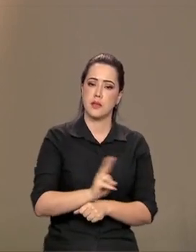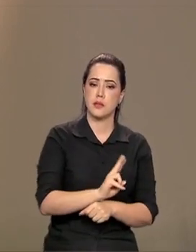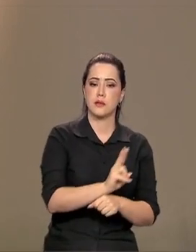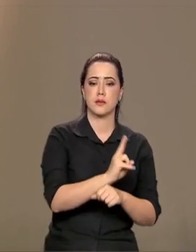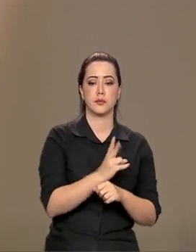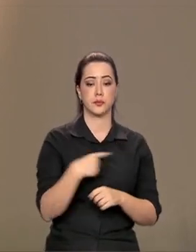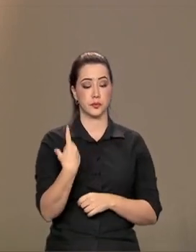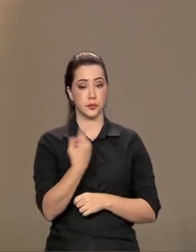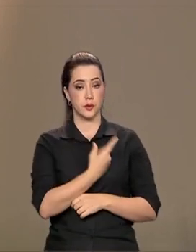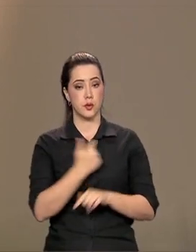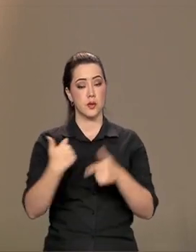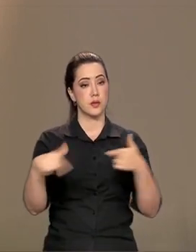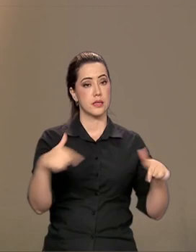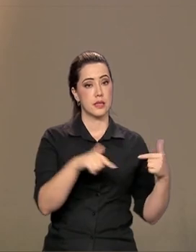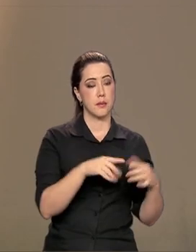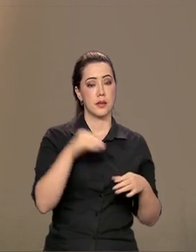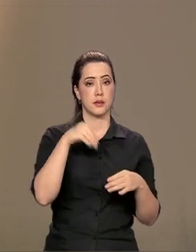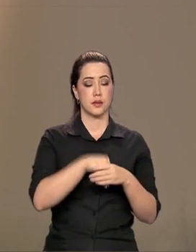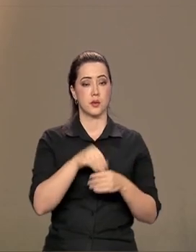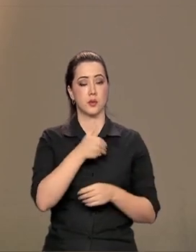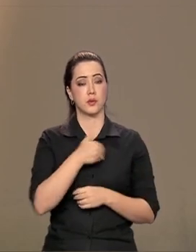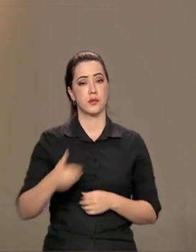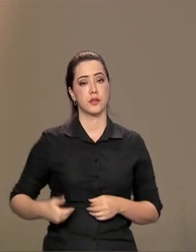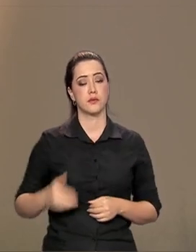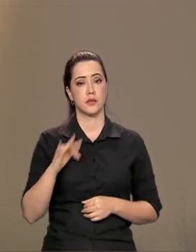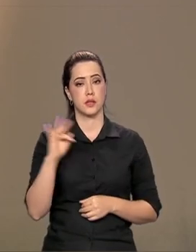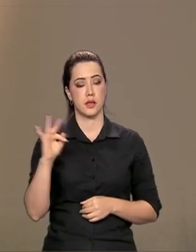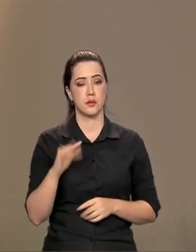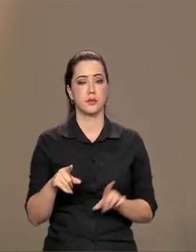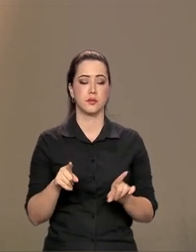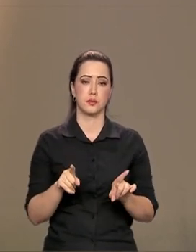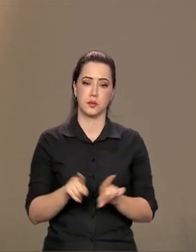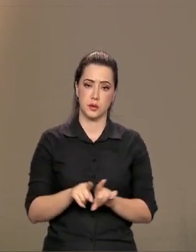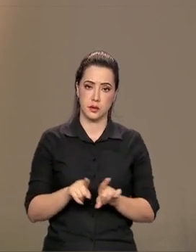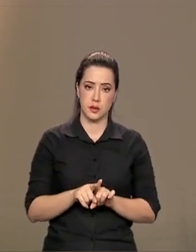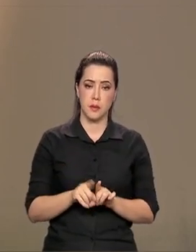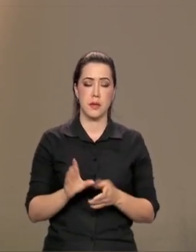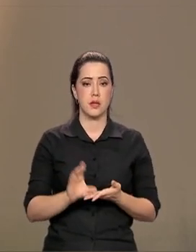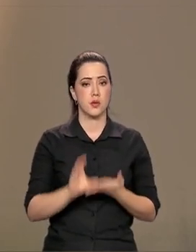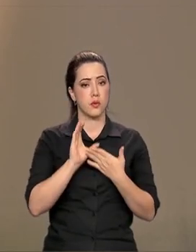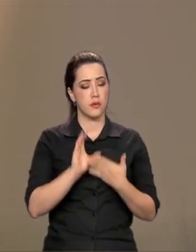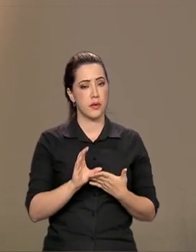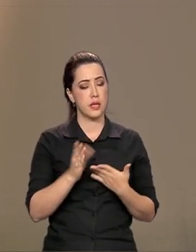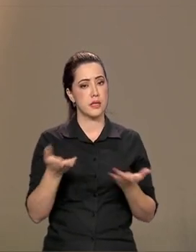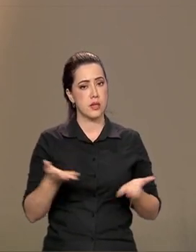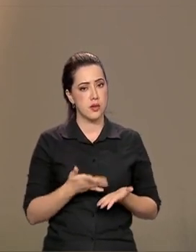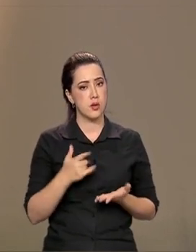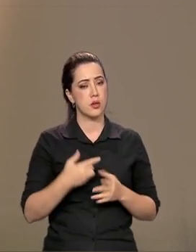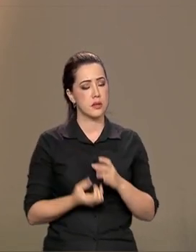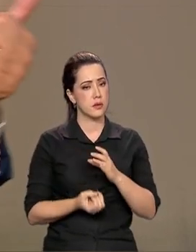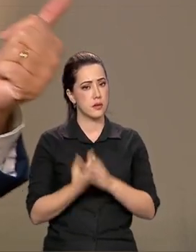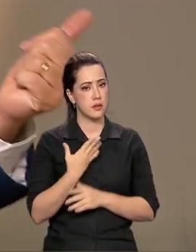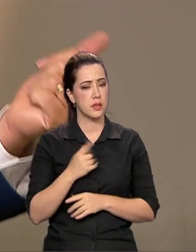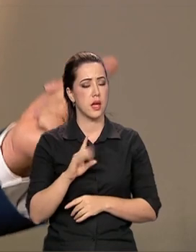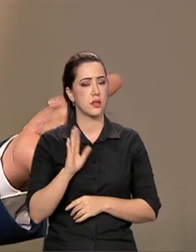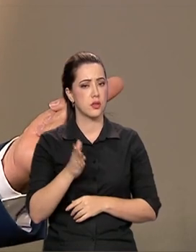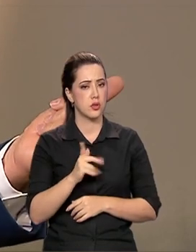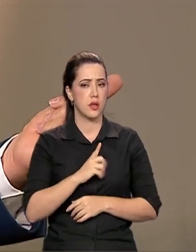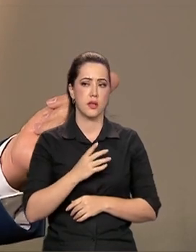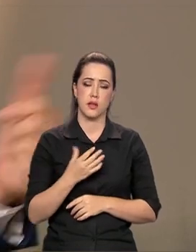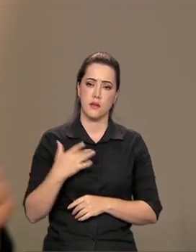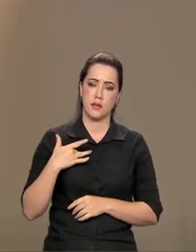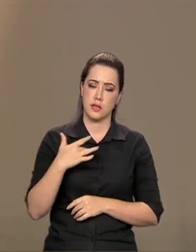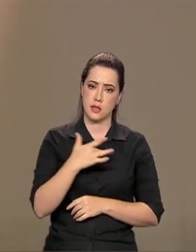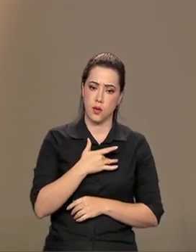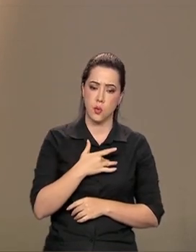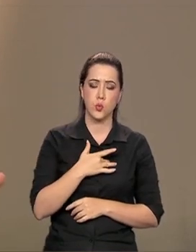as nossas ações no governo federal. E as conferências estão sendo construídas. Já aconteceu a da saúde,